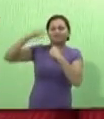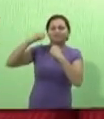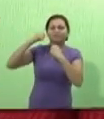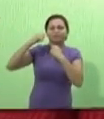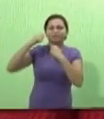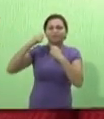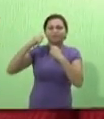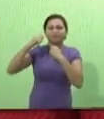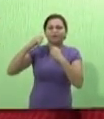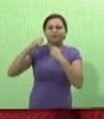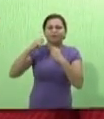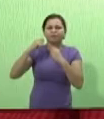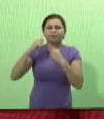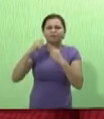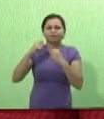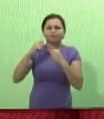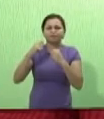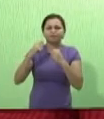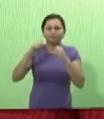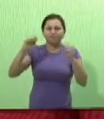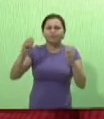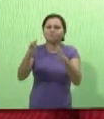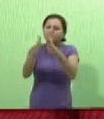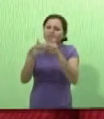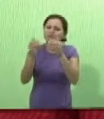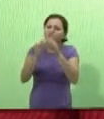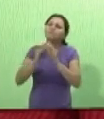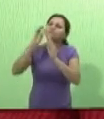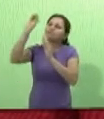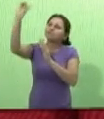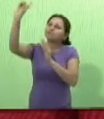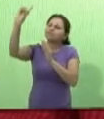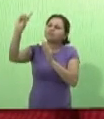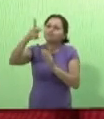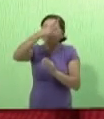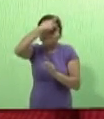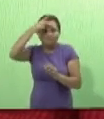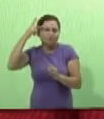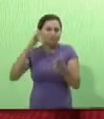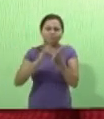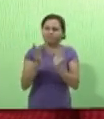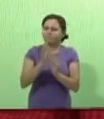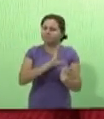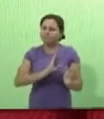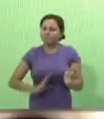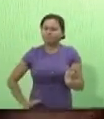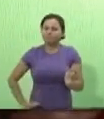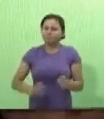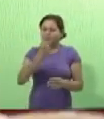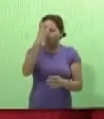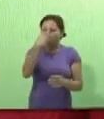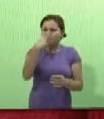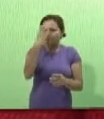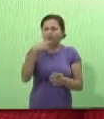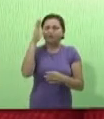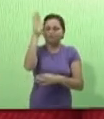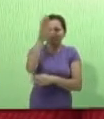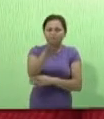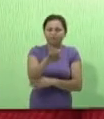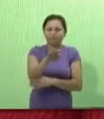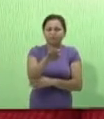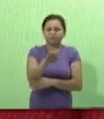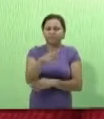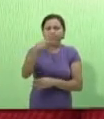elevar os nossos pedidos antes de Deus, a não ser a pessoa de Jesus Cristo. Quero orar por você nesta tarde